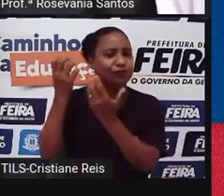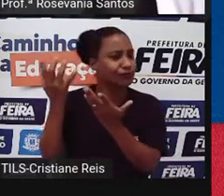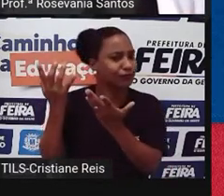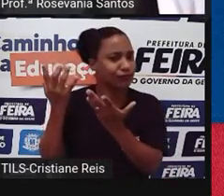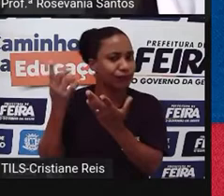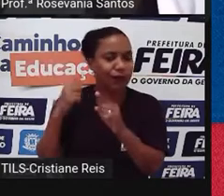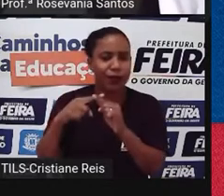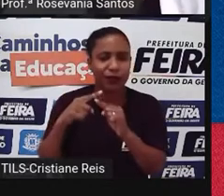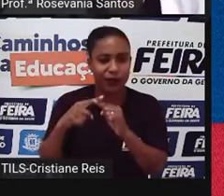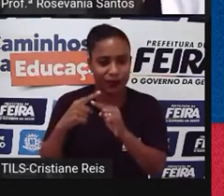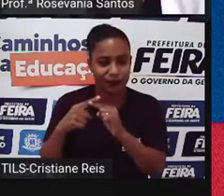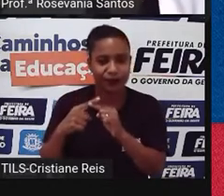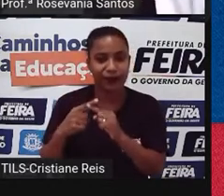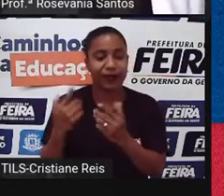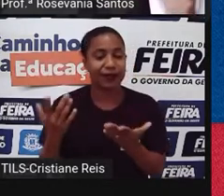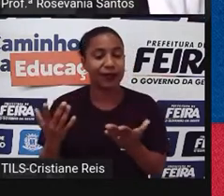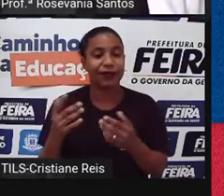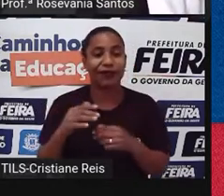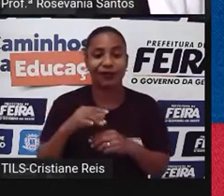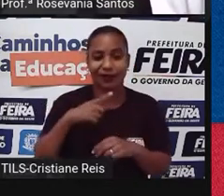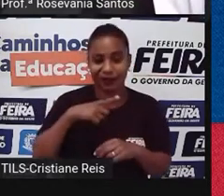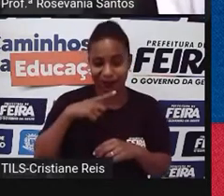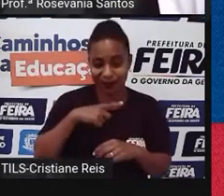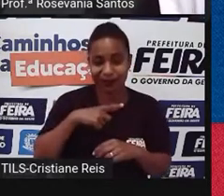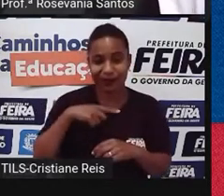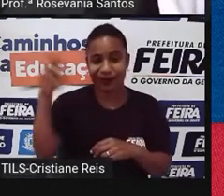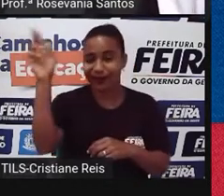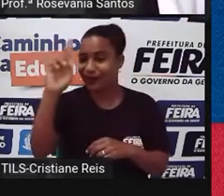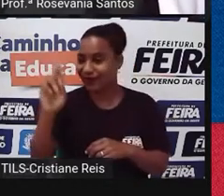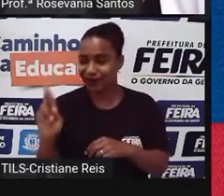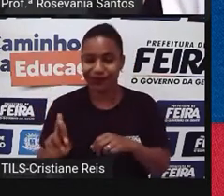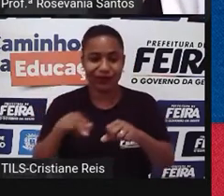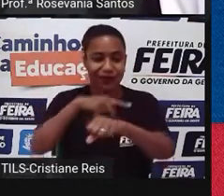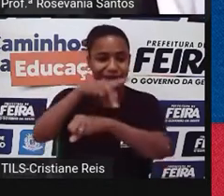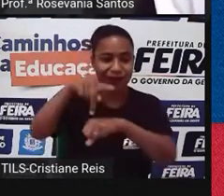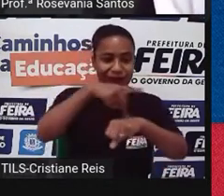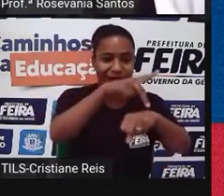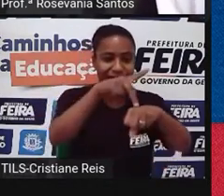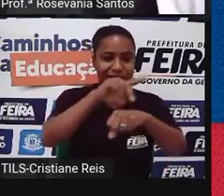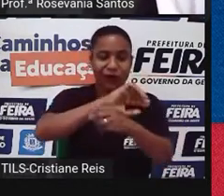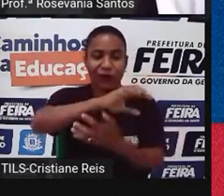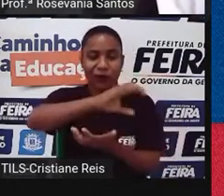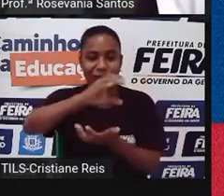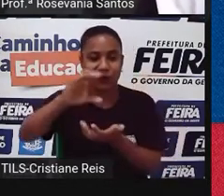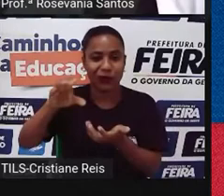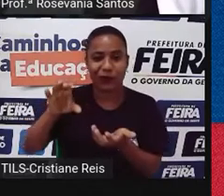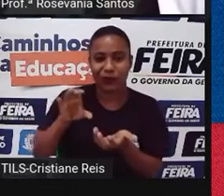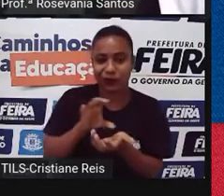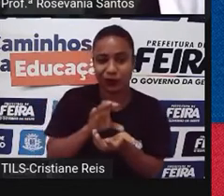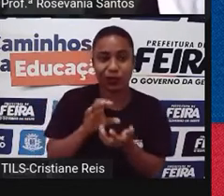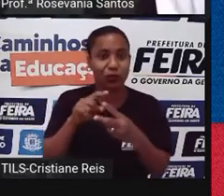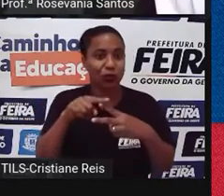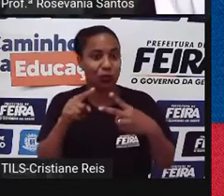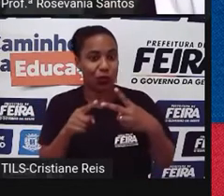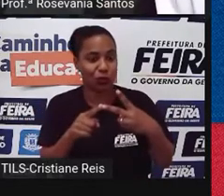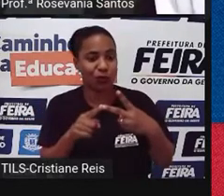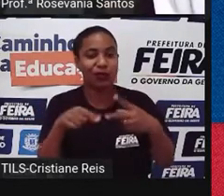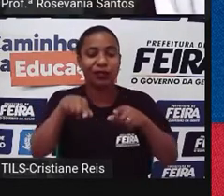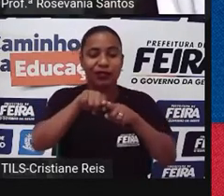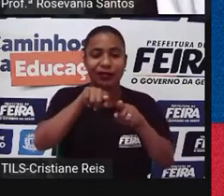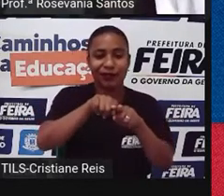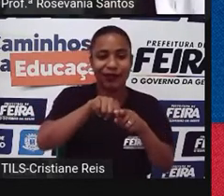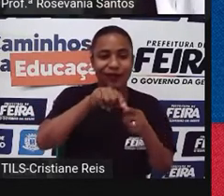como vocês viram, né, que começa num continente e termina em outro, pega vários cursos horários, né, e tá dentro, né, de